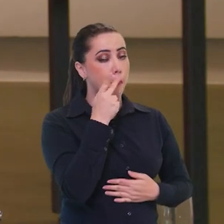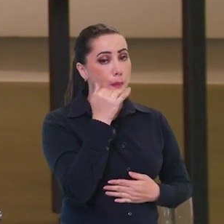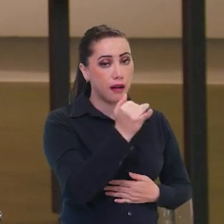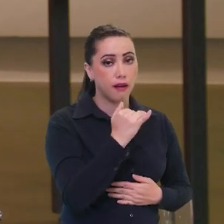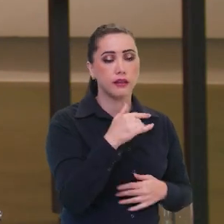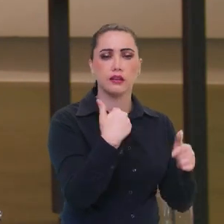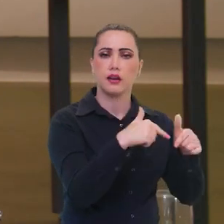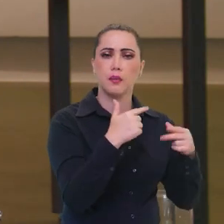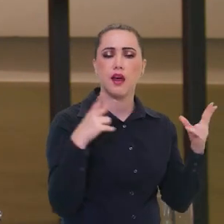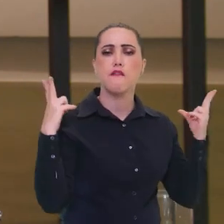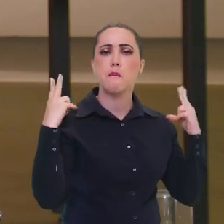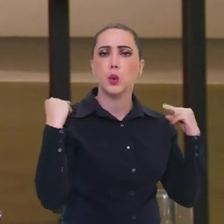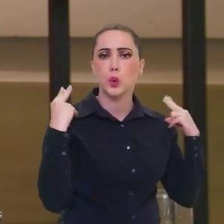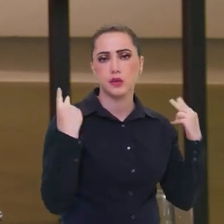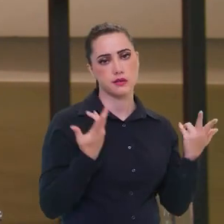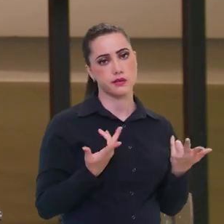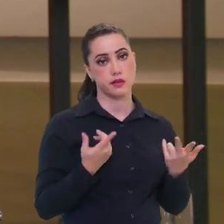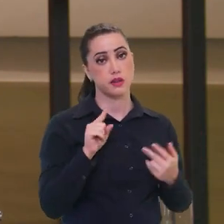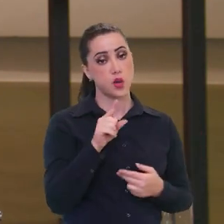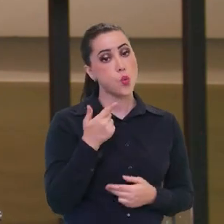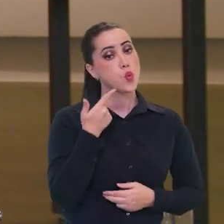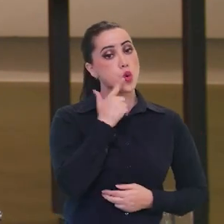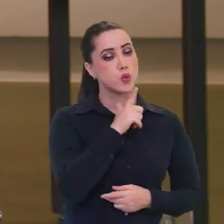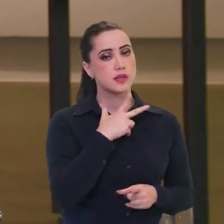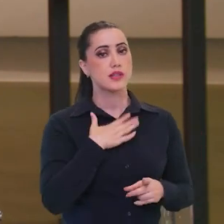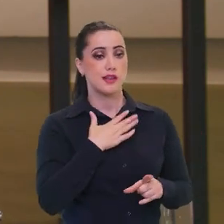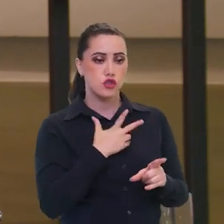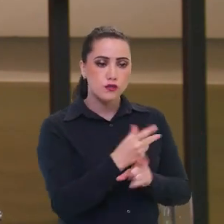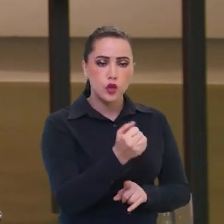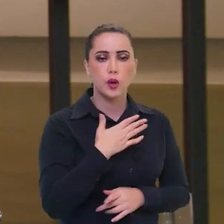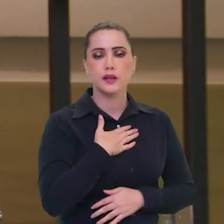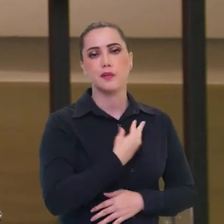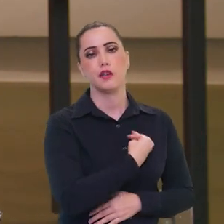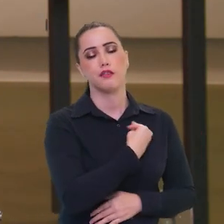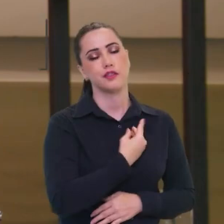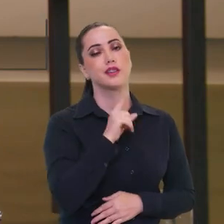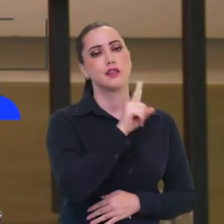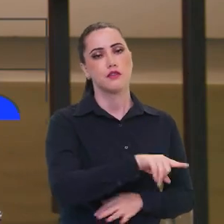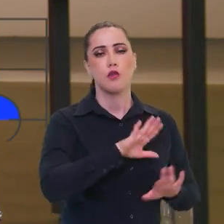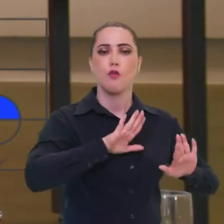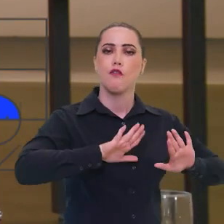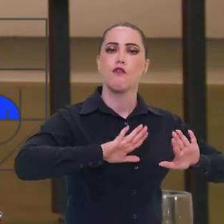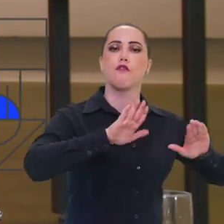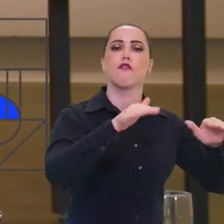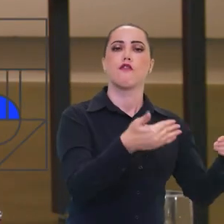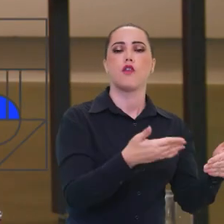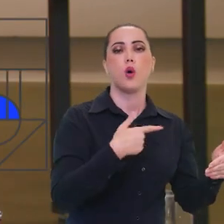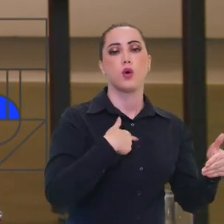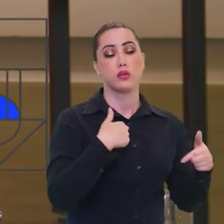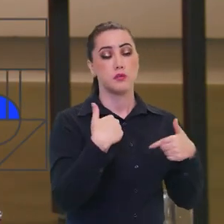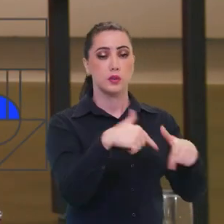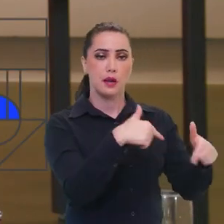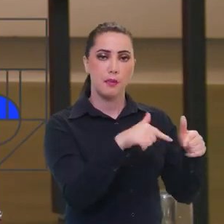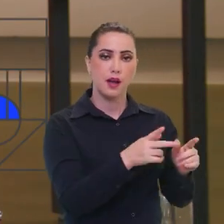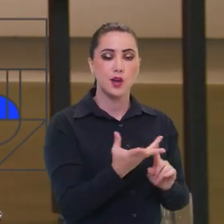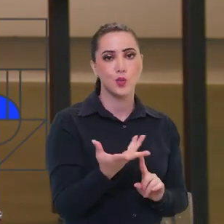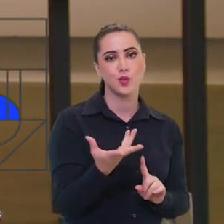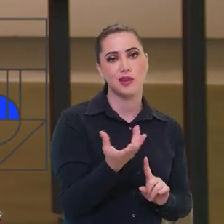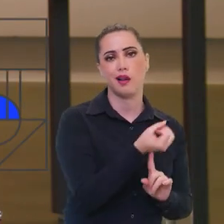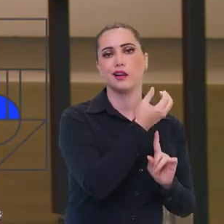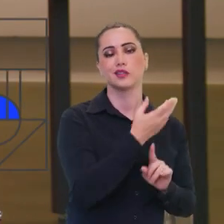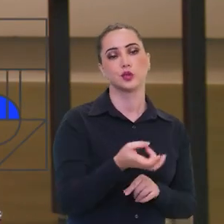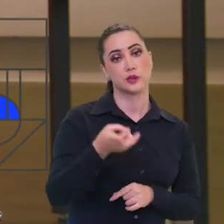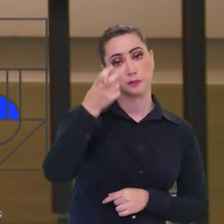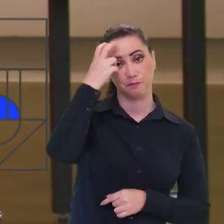então, assim, eu, o que eu consegui construir na minha vida foi através do meu fazer cultural, do meu